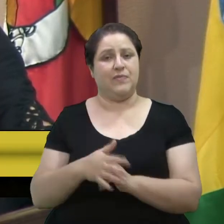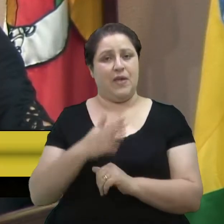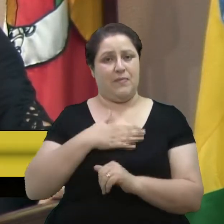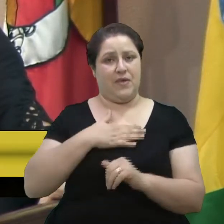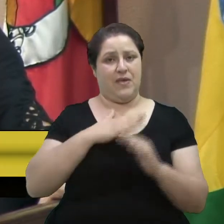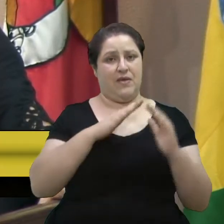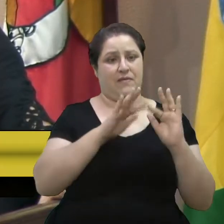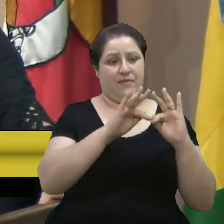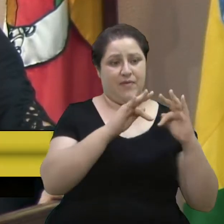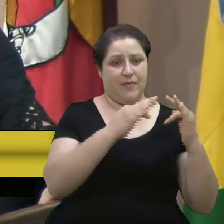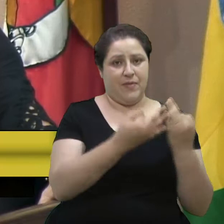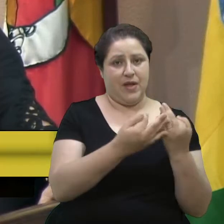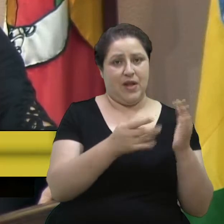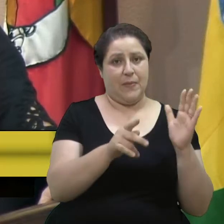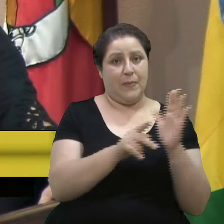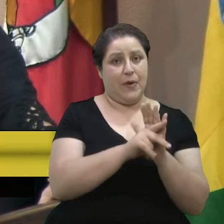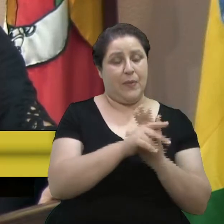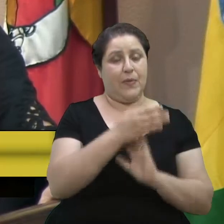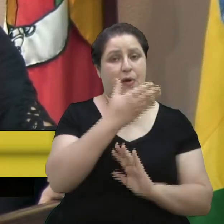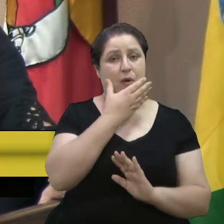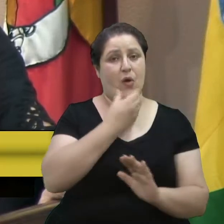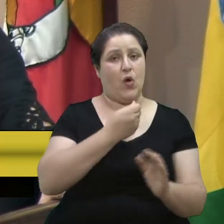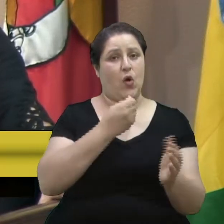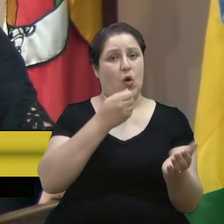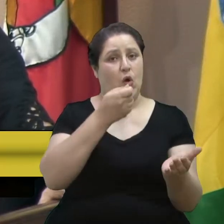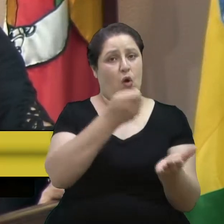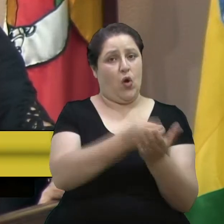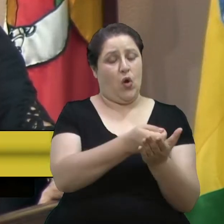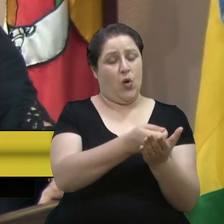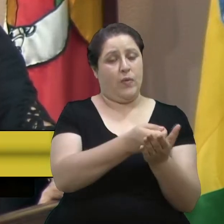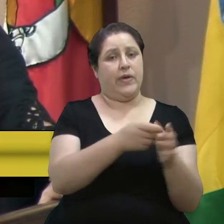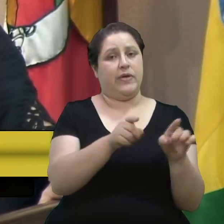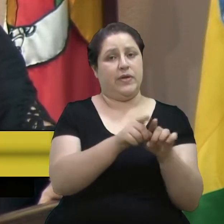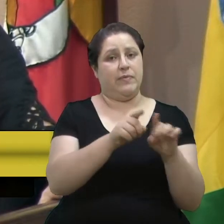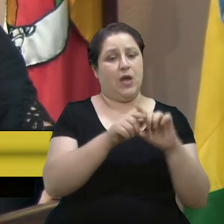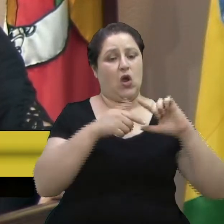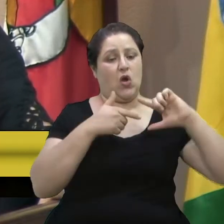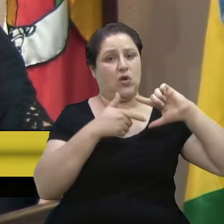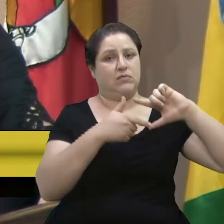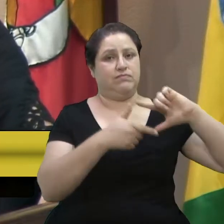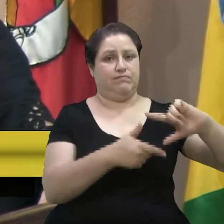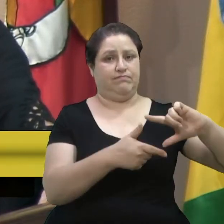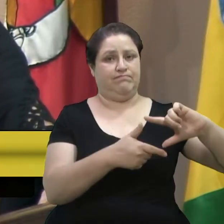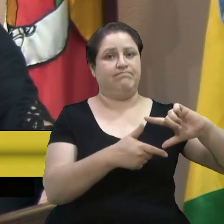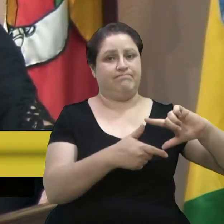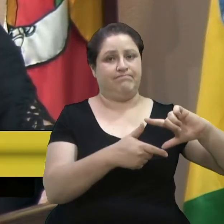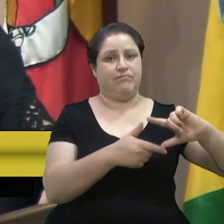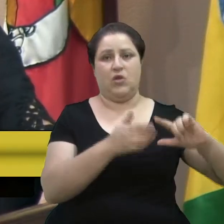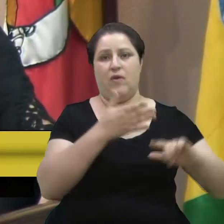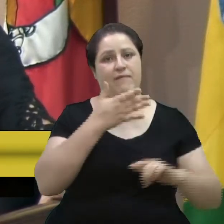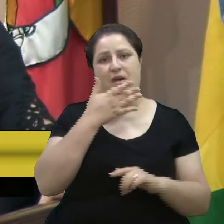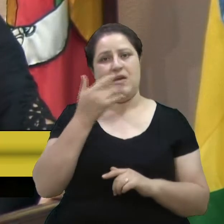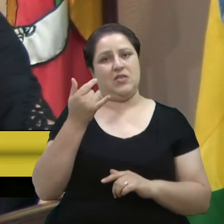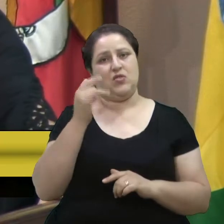machista, uma família conservadora, não foi fácil tomar essa decisão, mas eu gostava.